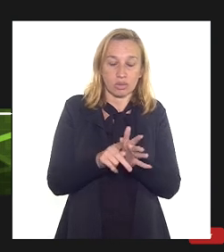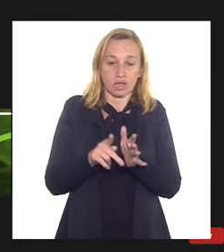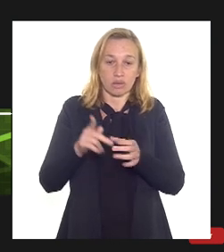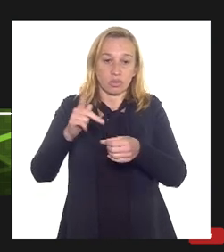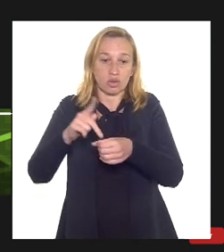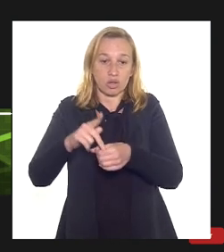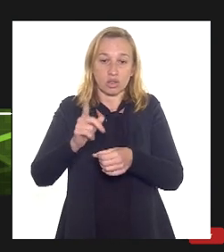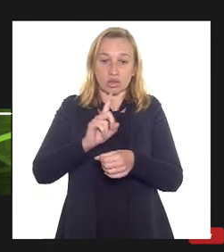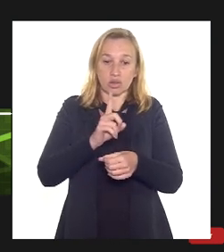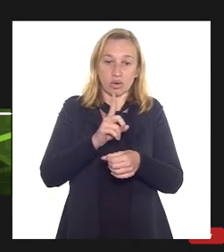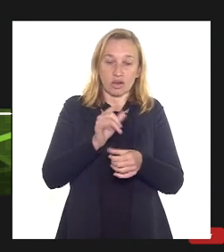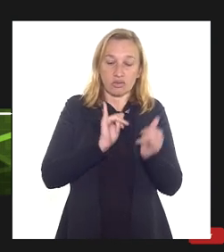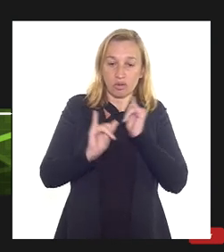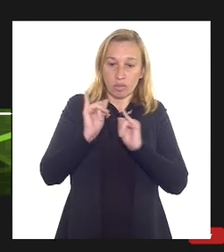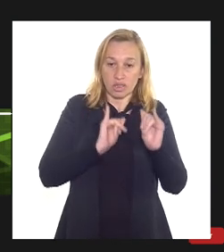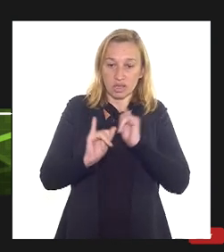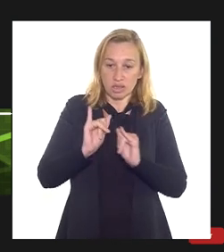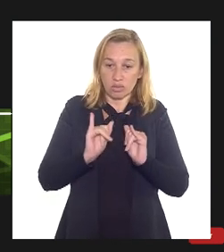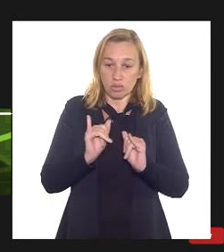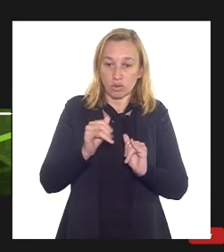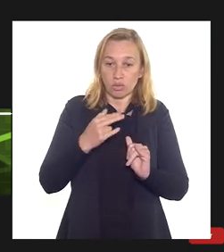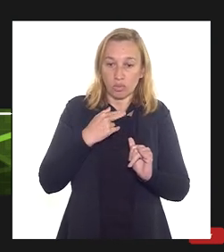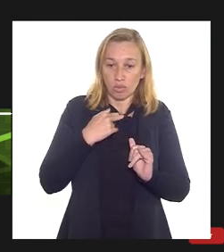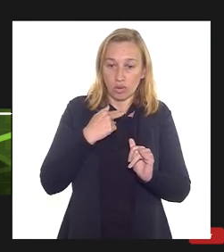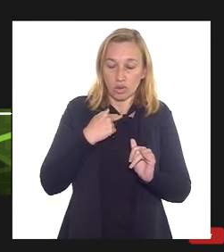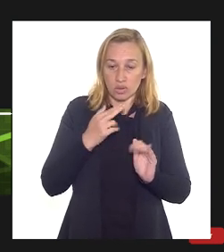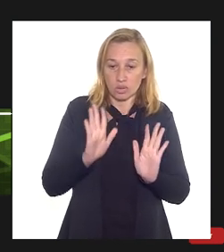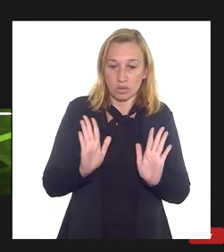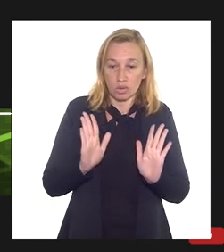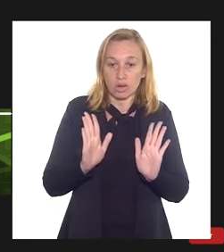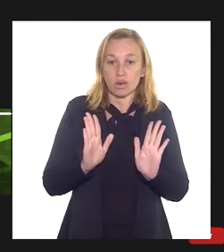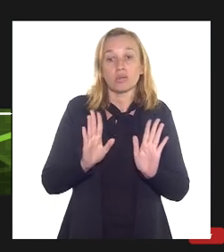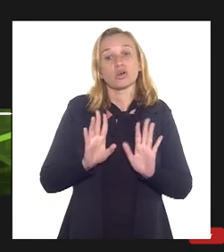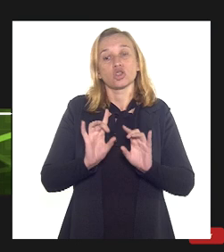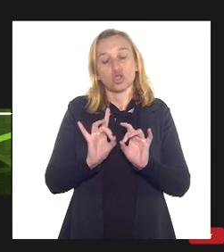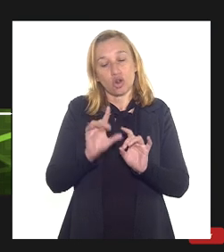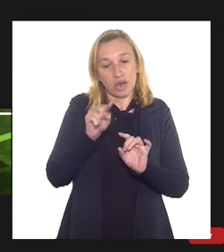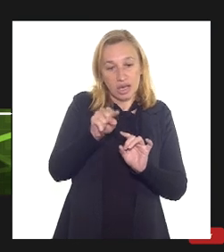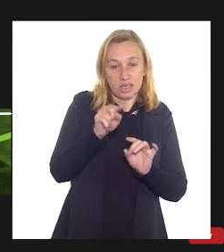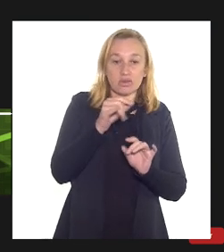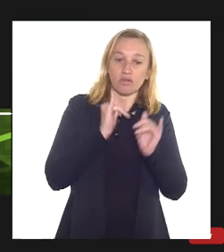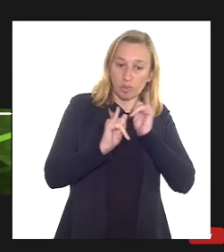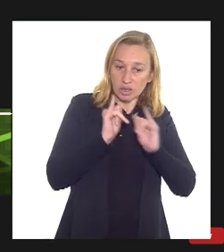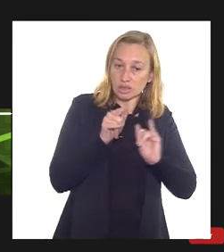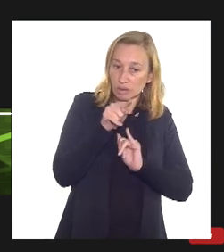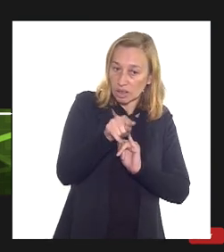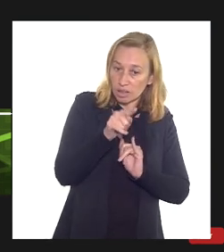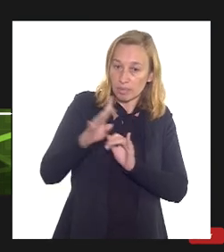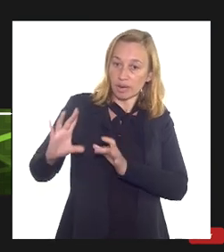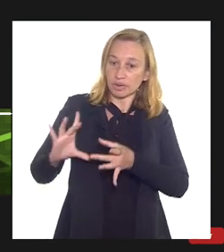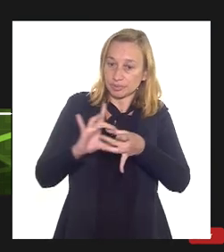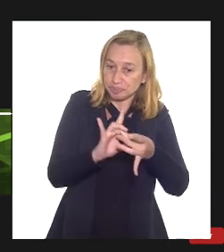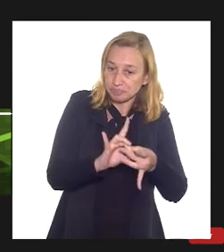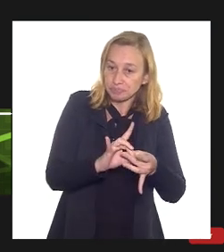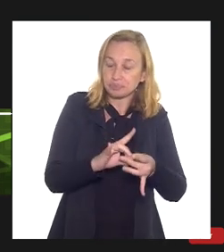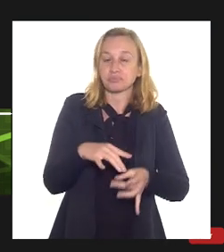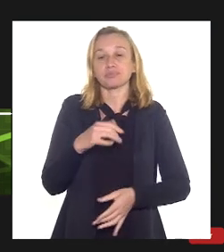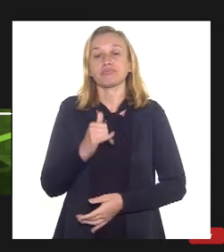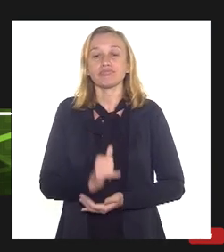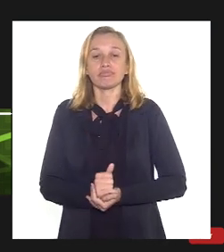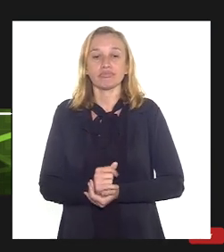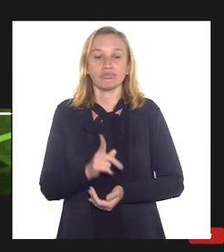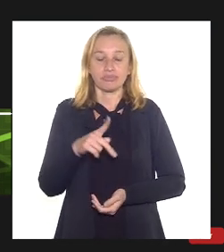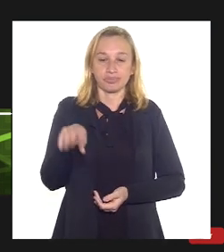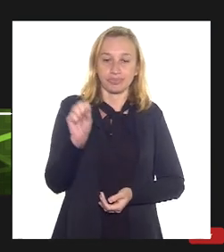maiores informações realmente para poder trazer aqui. Eu trago apenas esse, que é importantíssimo para conectar e permitir esse escoamento do gás